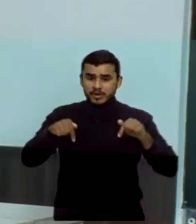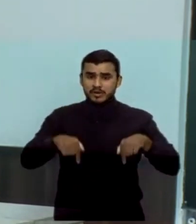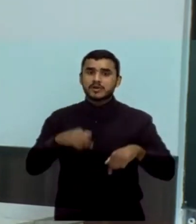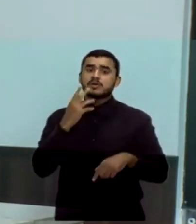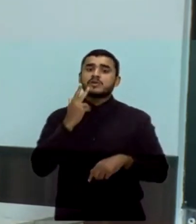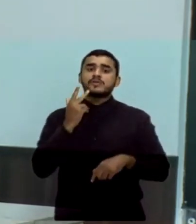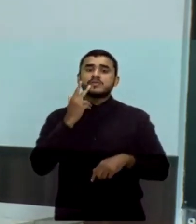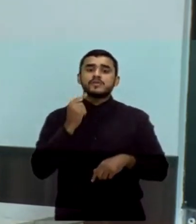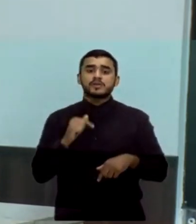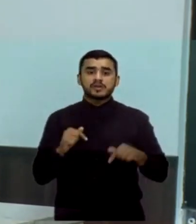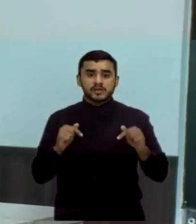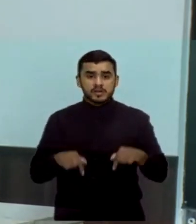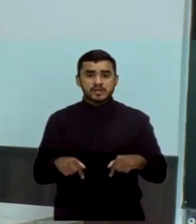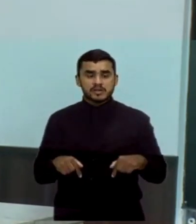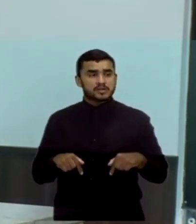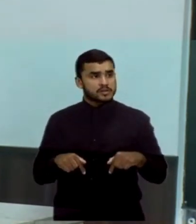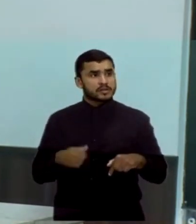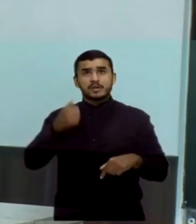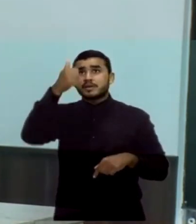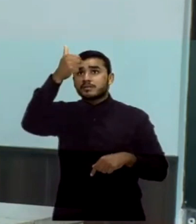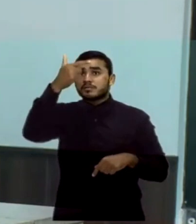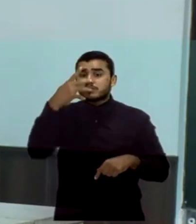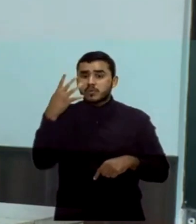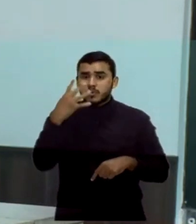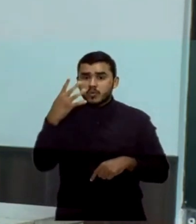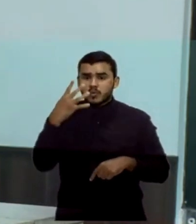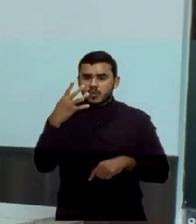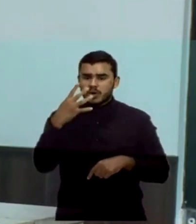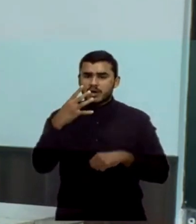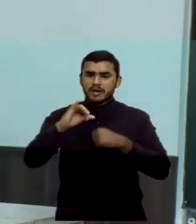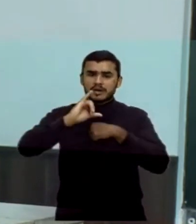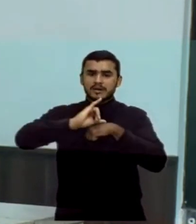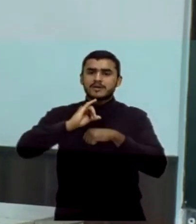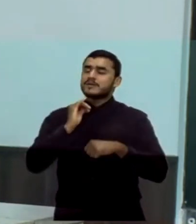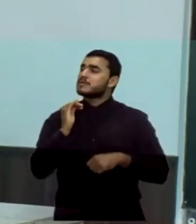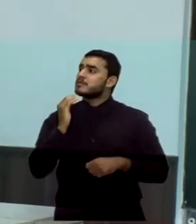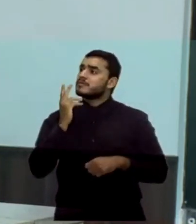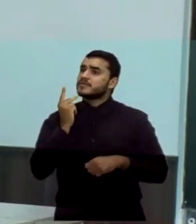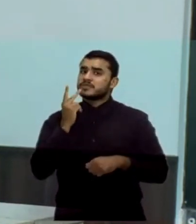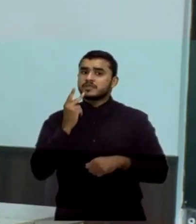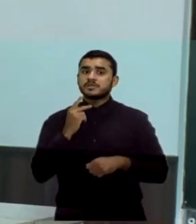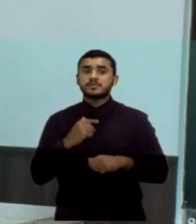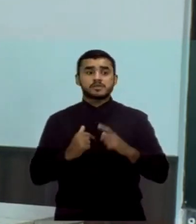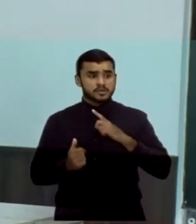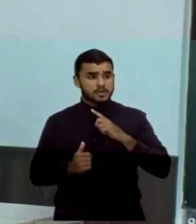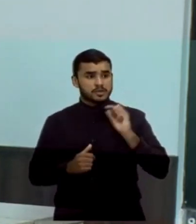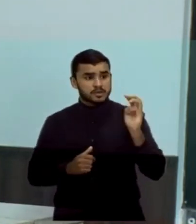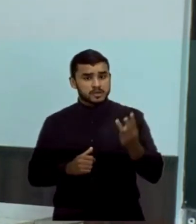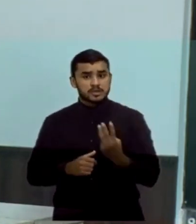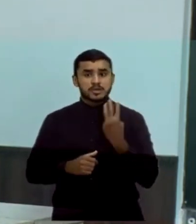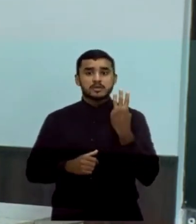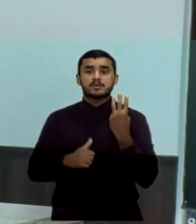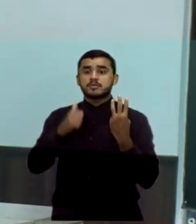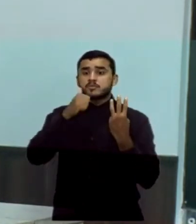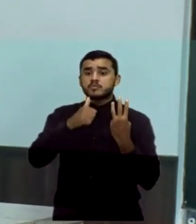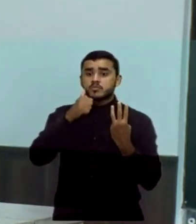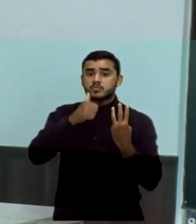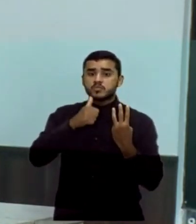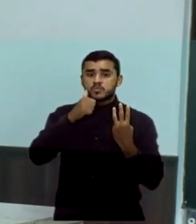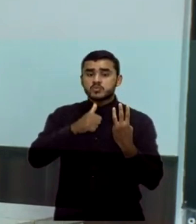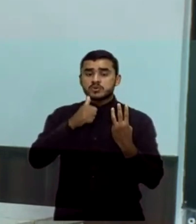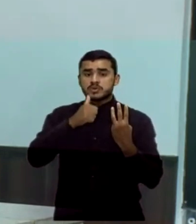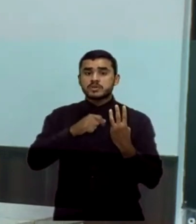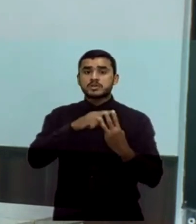cidade do Brasil, temos três mulheres negras negras eleitas com uma mandata